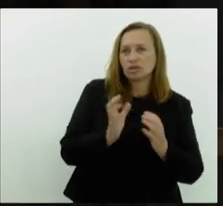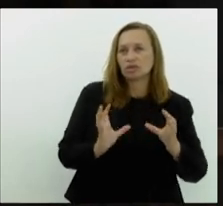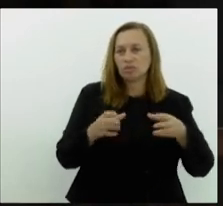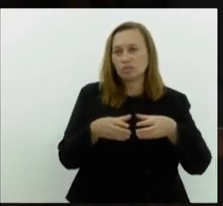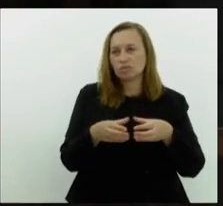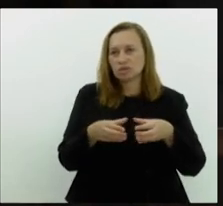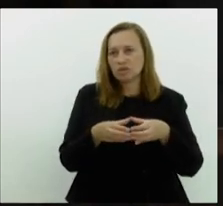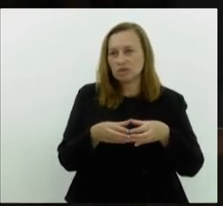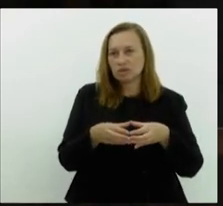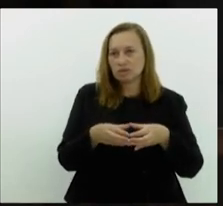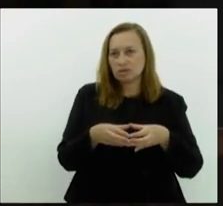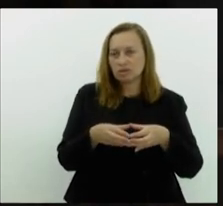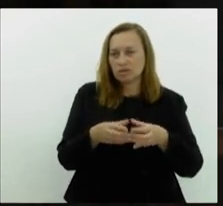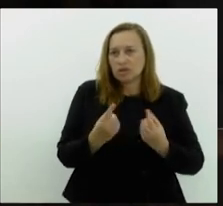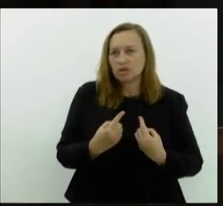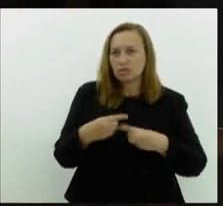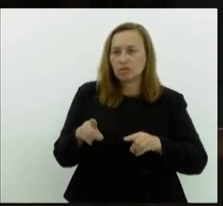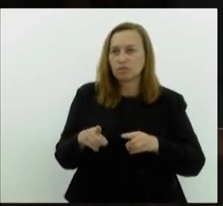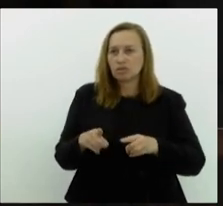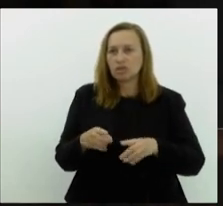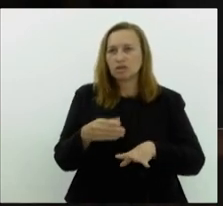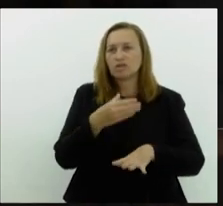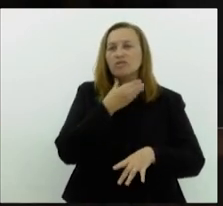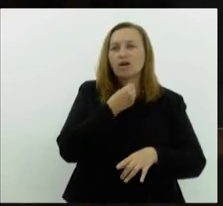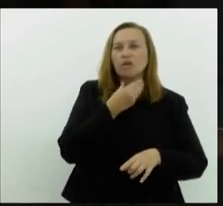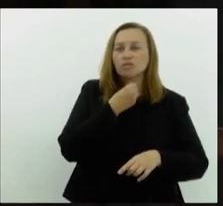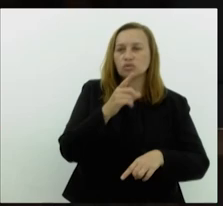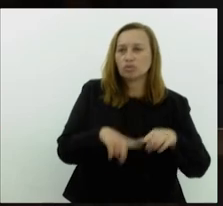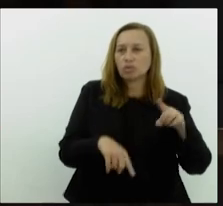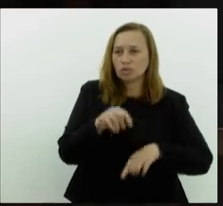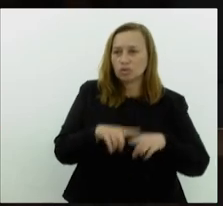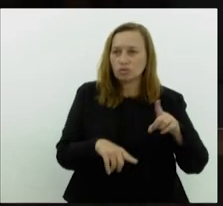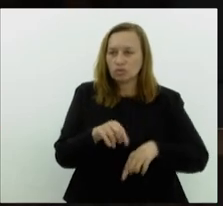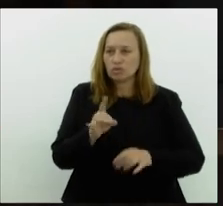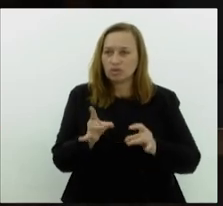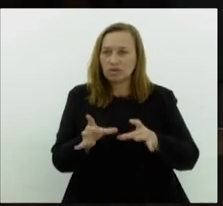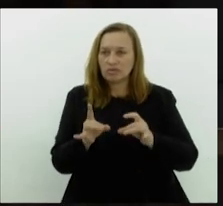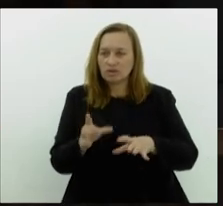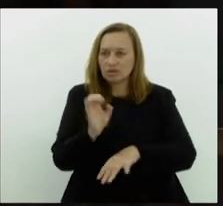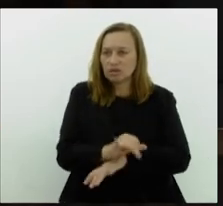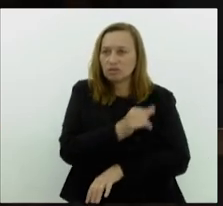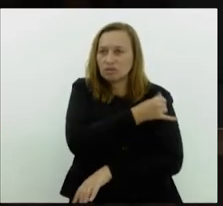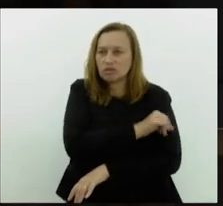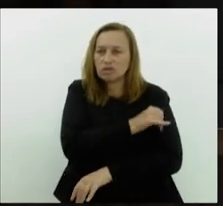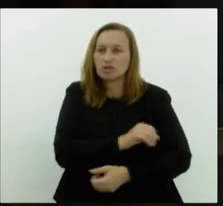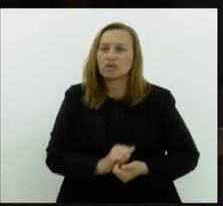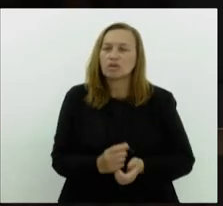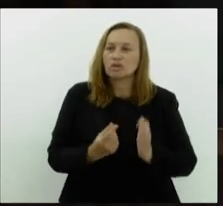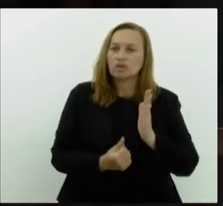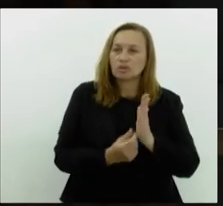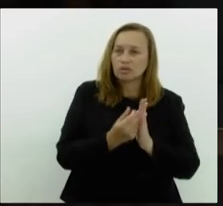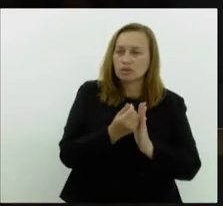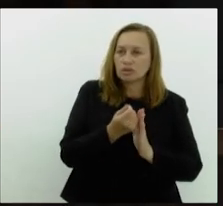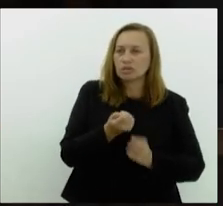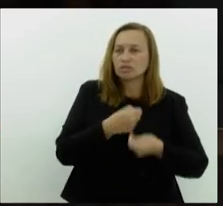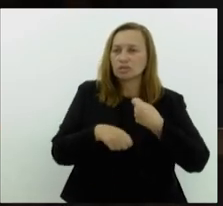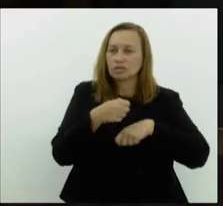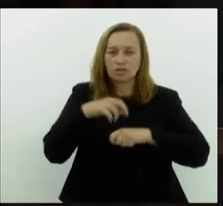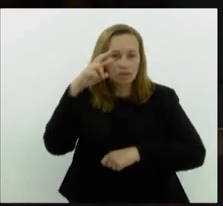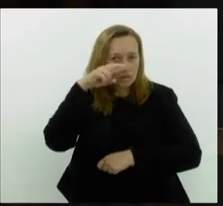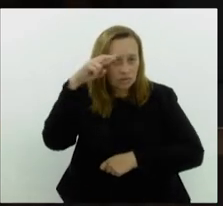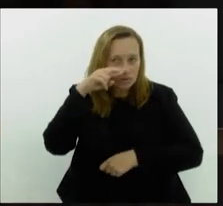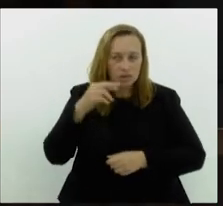prever e combater a pirataria do Estado do Rio de Janeiro, e de orçamento, finanças e fiscalização